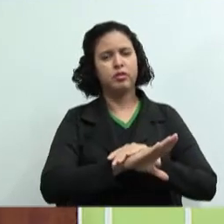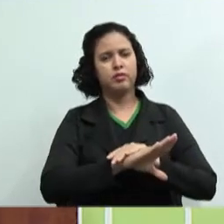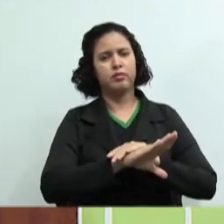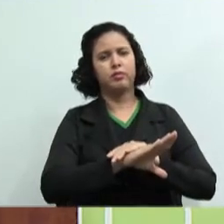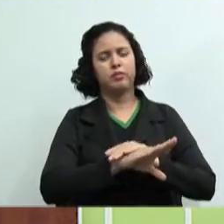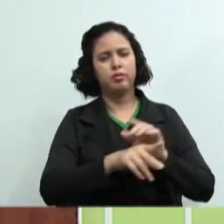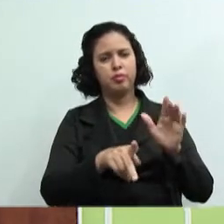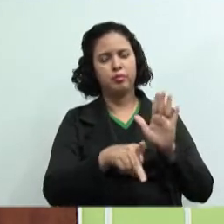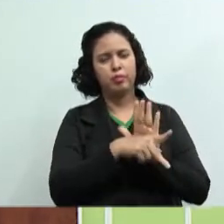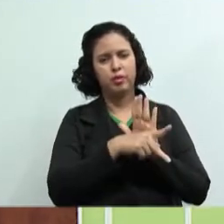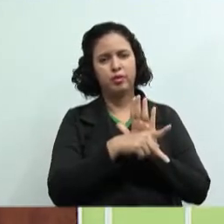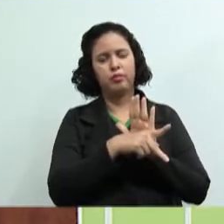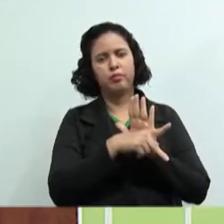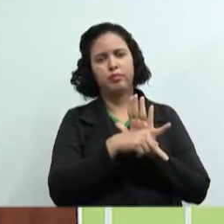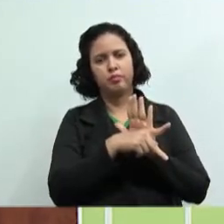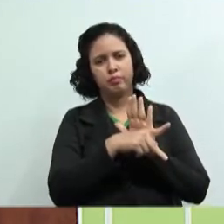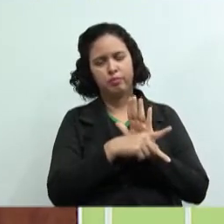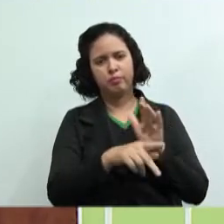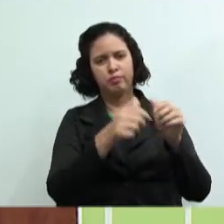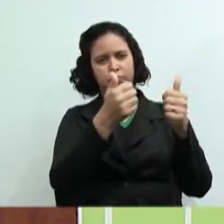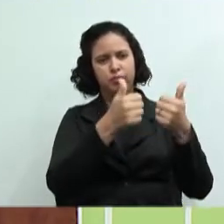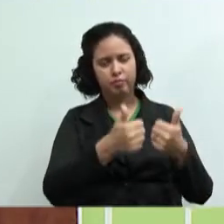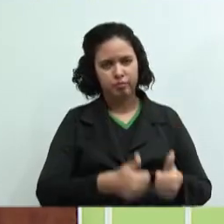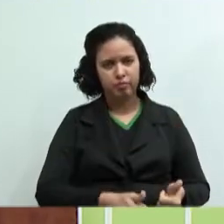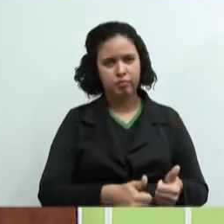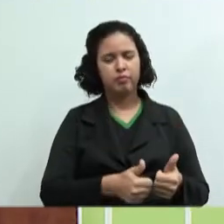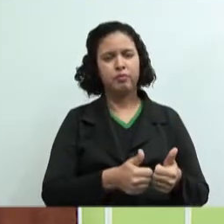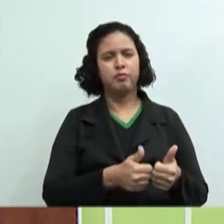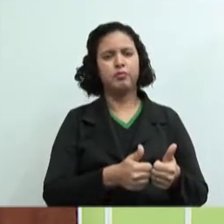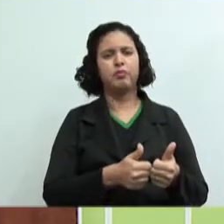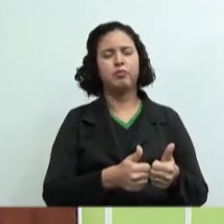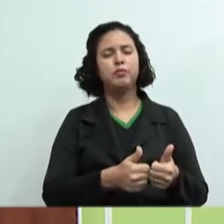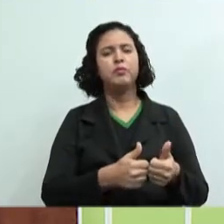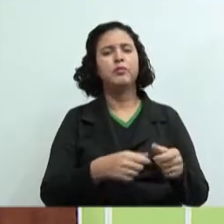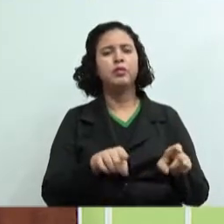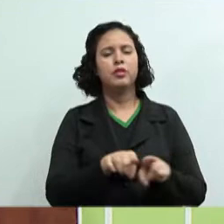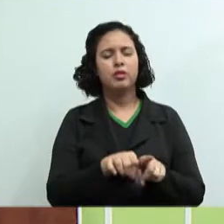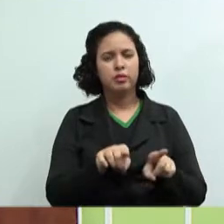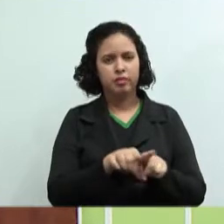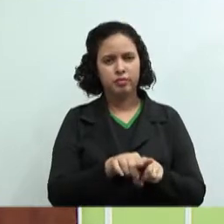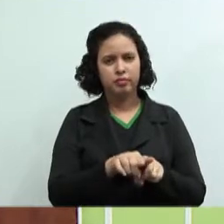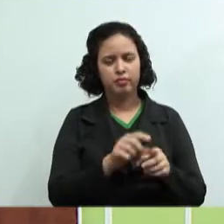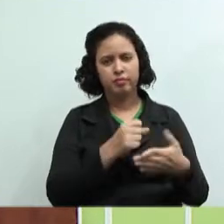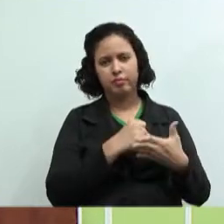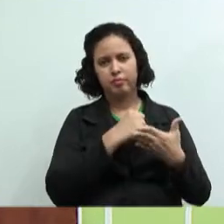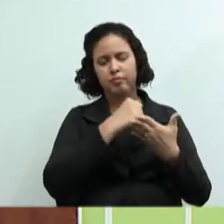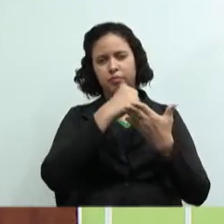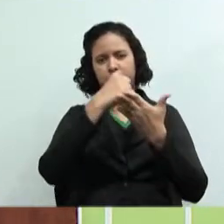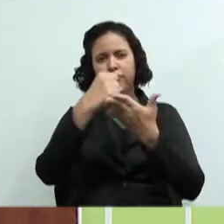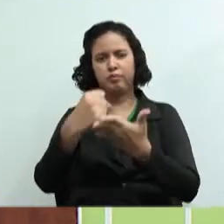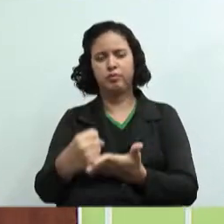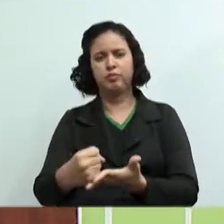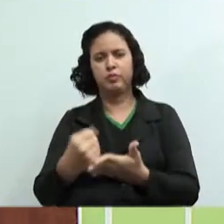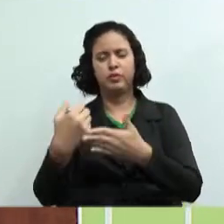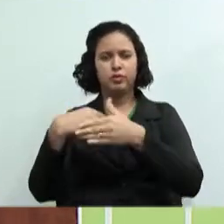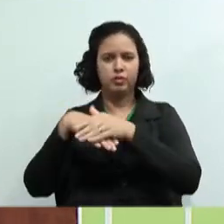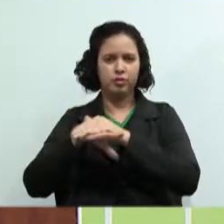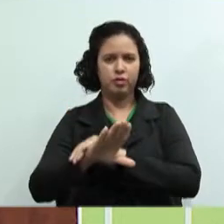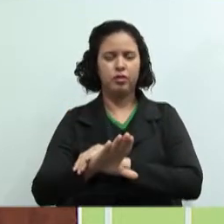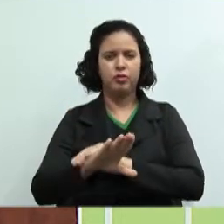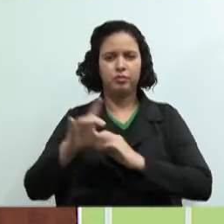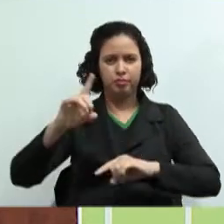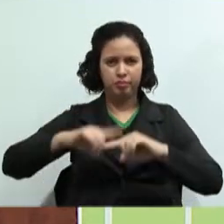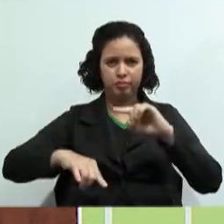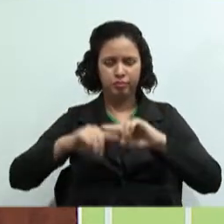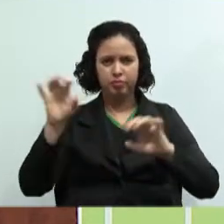esses itens necessários. Vou produzir o pudim e vou levar para onde? Para o estoque de produtos acabados. Aí, eu já